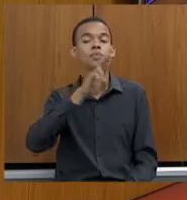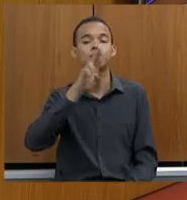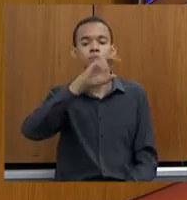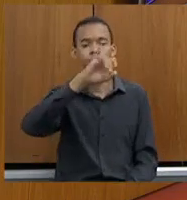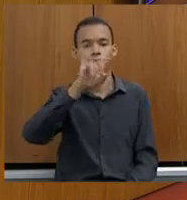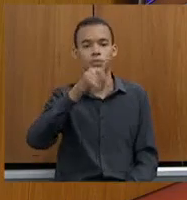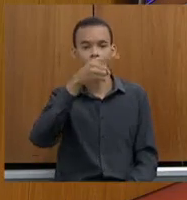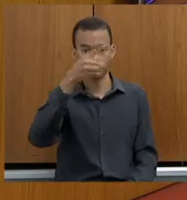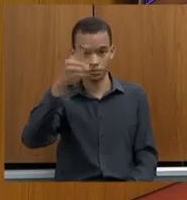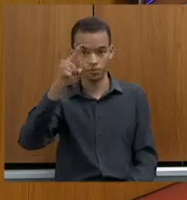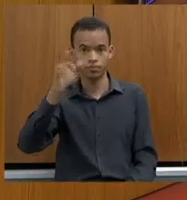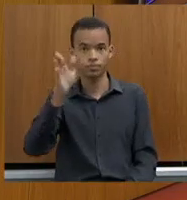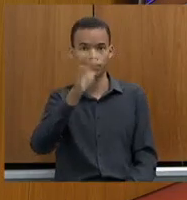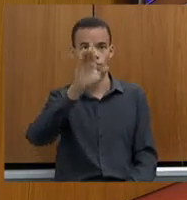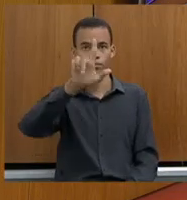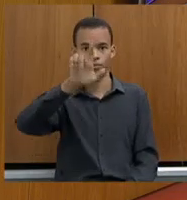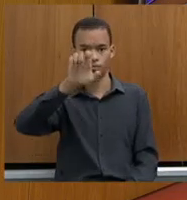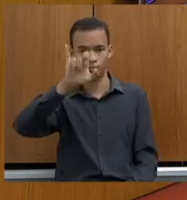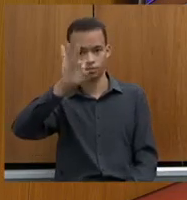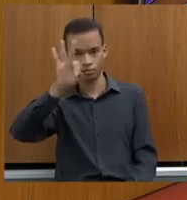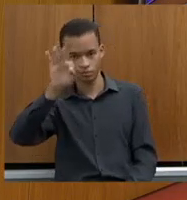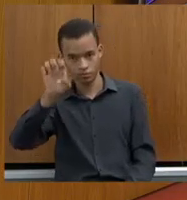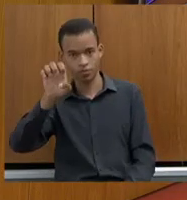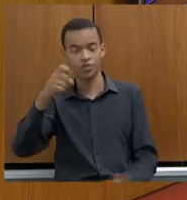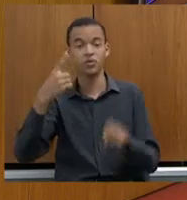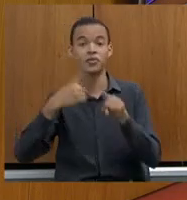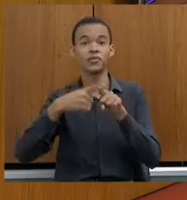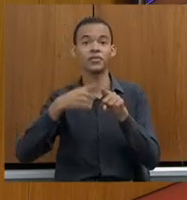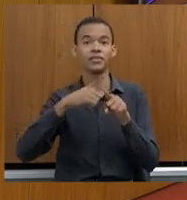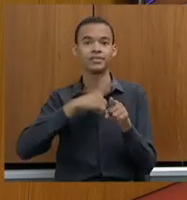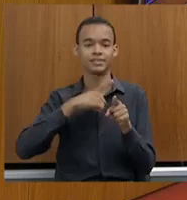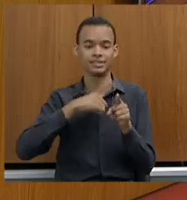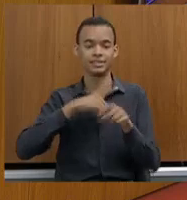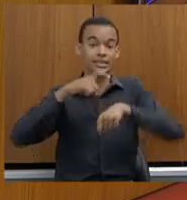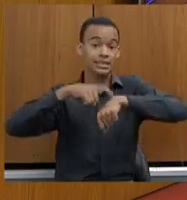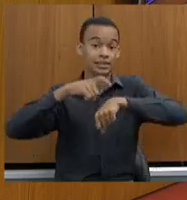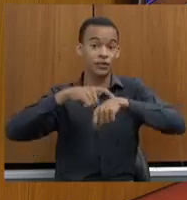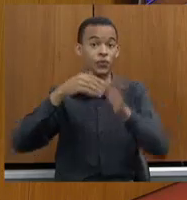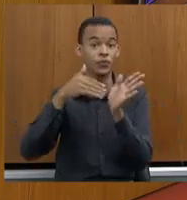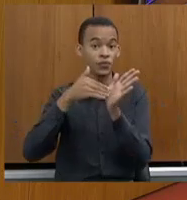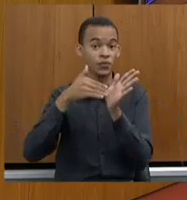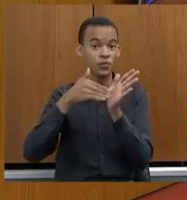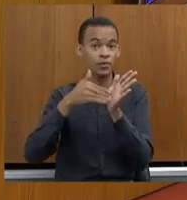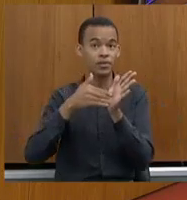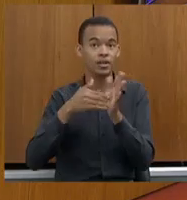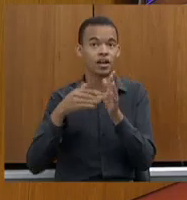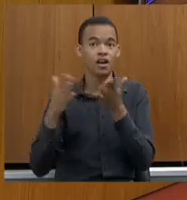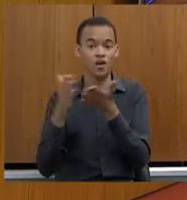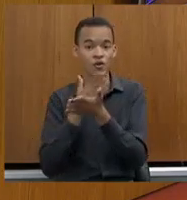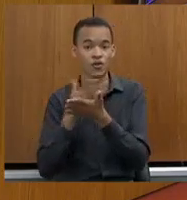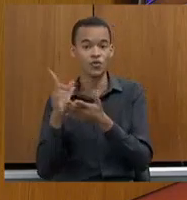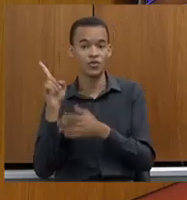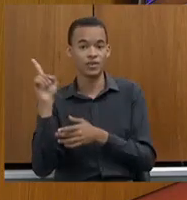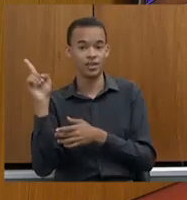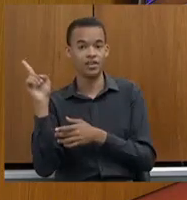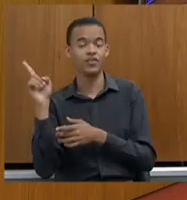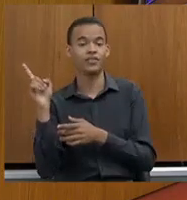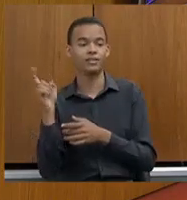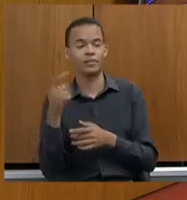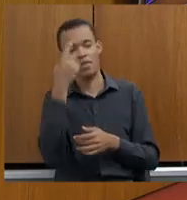Nós estamos aqui finalizando, porque tem gente que acha que não, deputado João Leite? Tem uns que estão lá fora e acham que não, mas deputado também almoça,